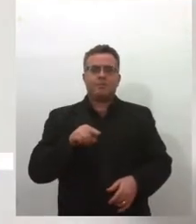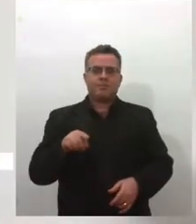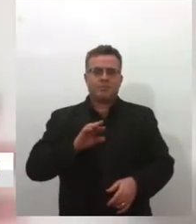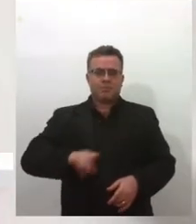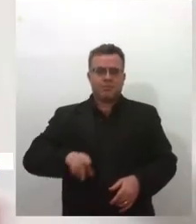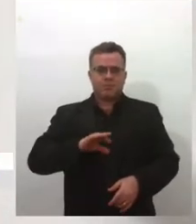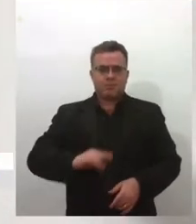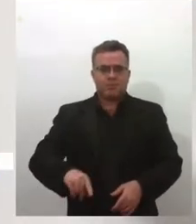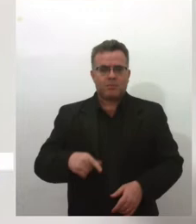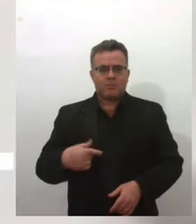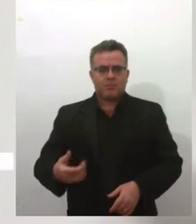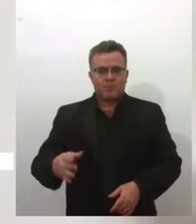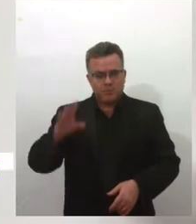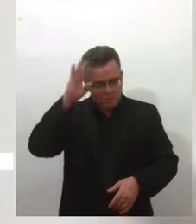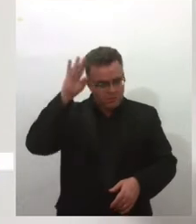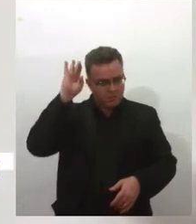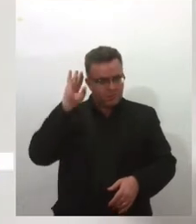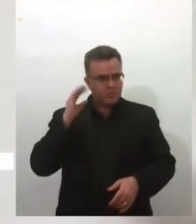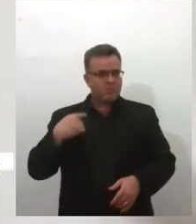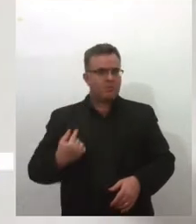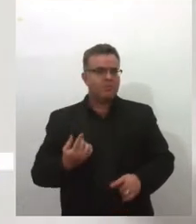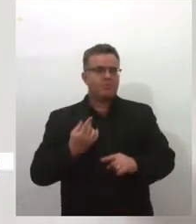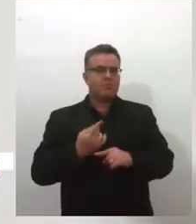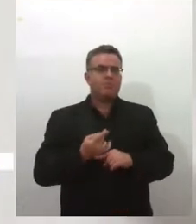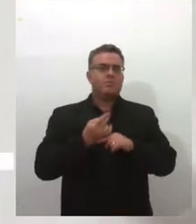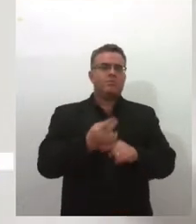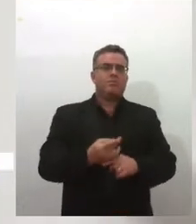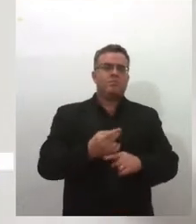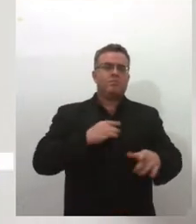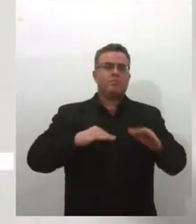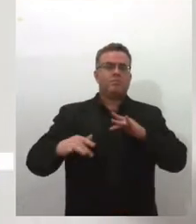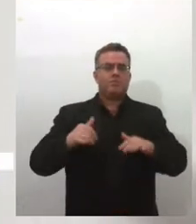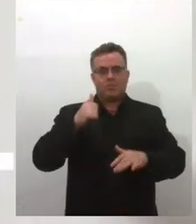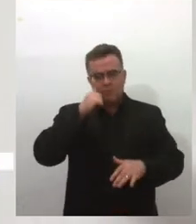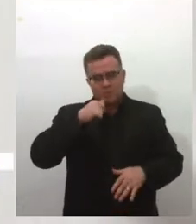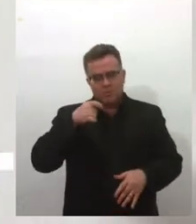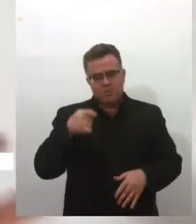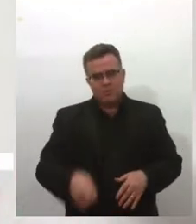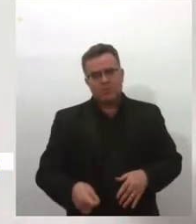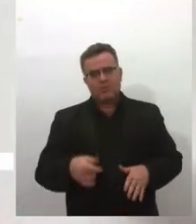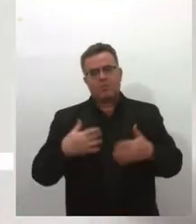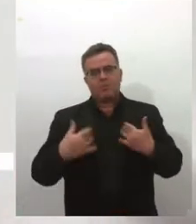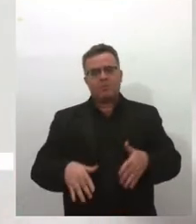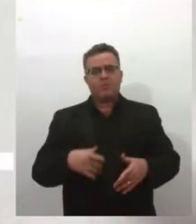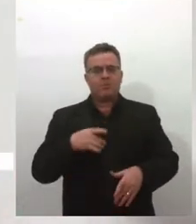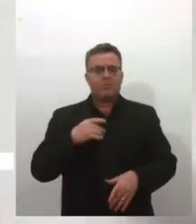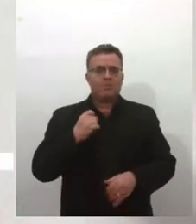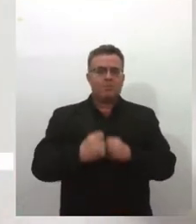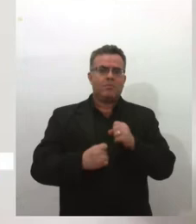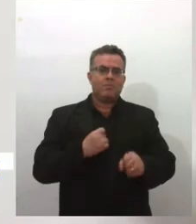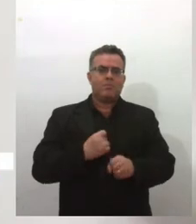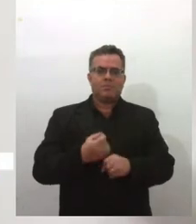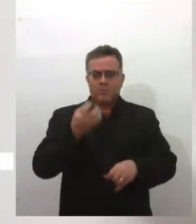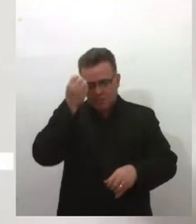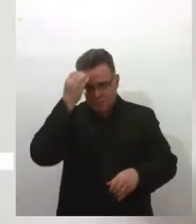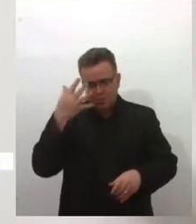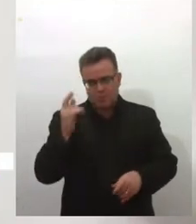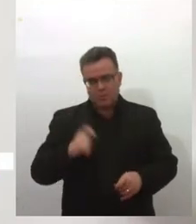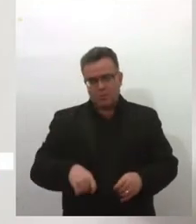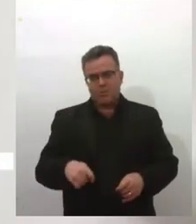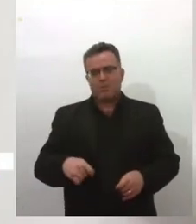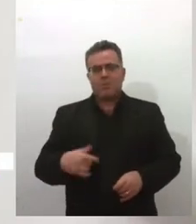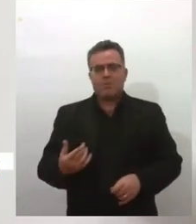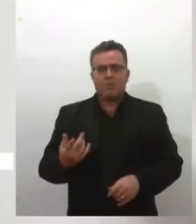a academia. Ela procura o movimento feminista, eu só não lembro o ano, assim, mas ela procura o movimento feminista, ela